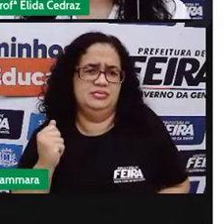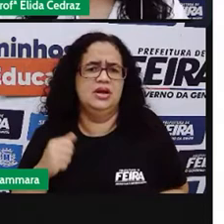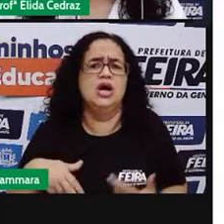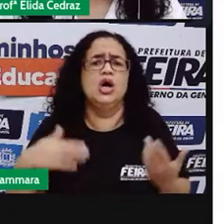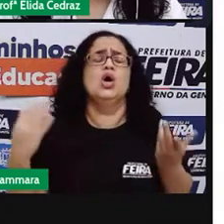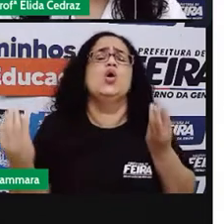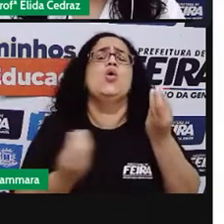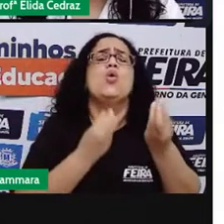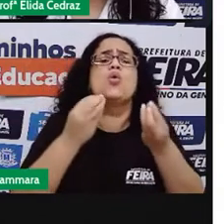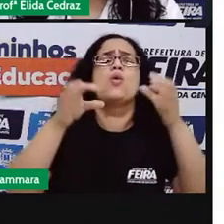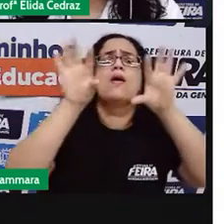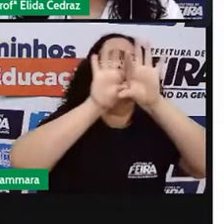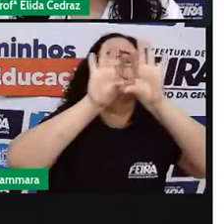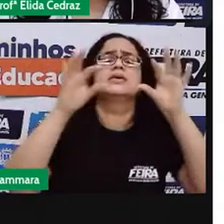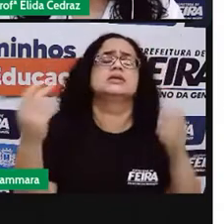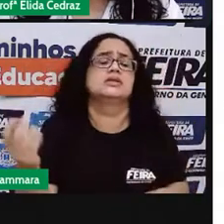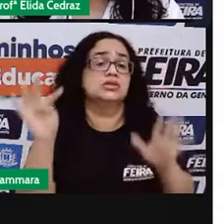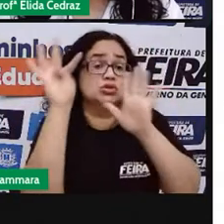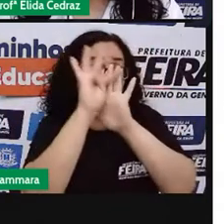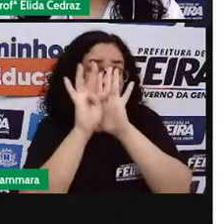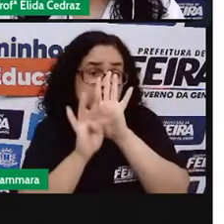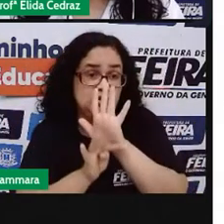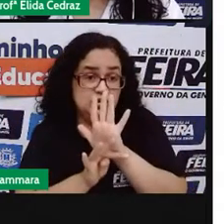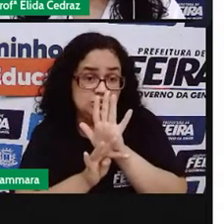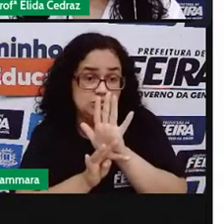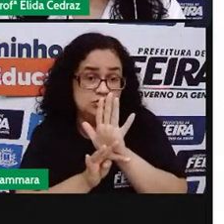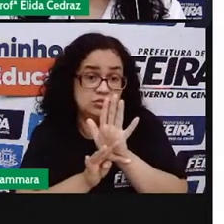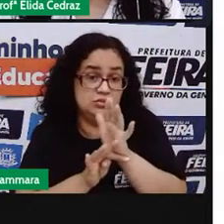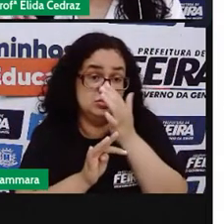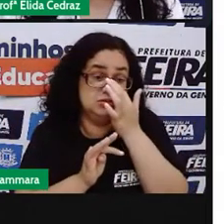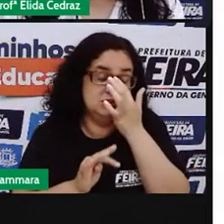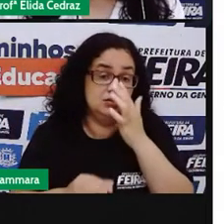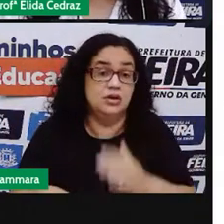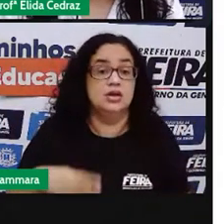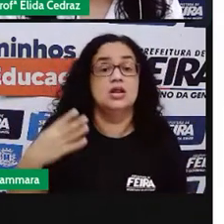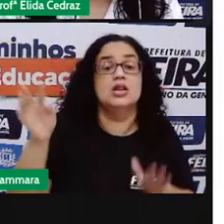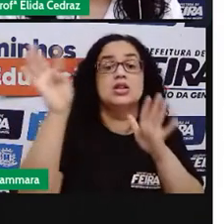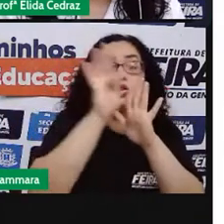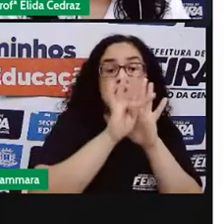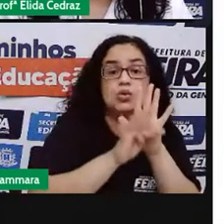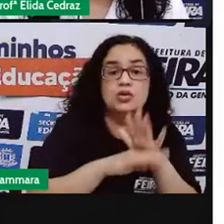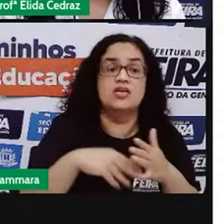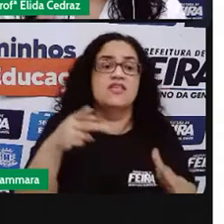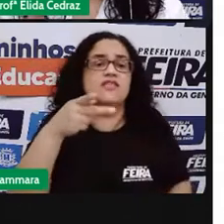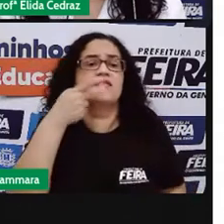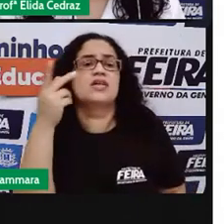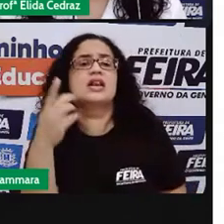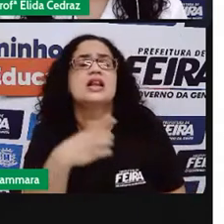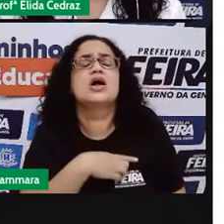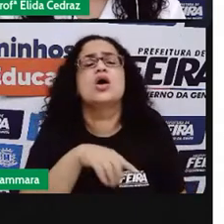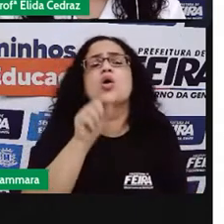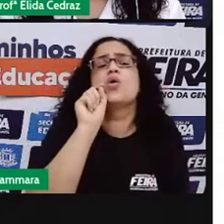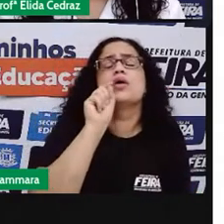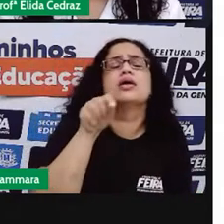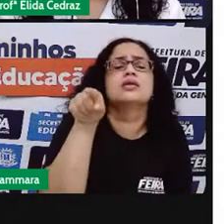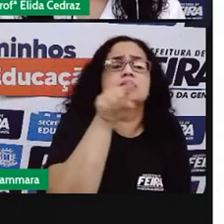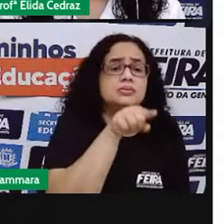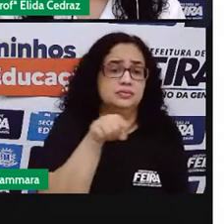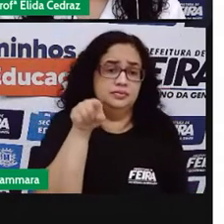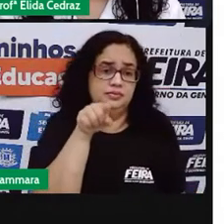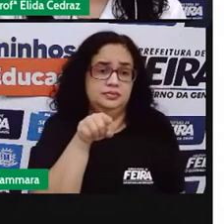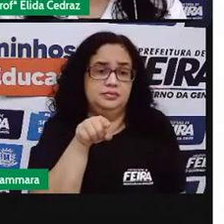Qual é a mensagem desse texto? O texto está oferecendo o que para você?